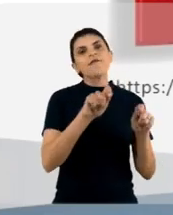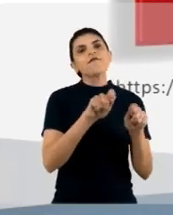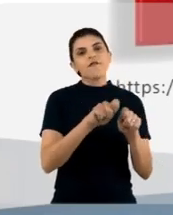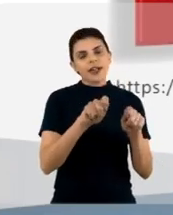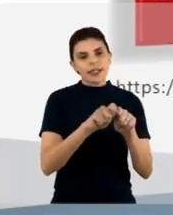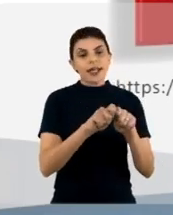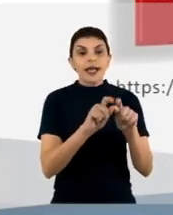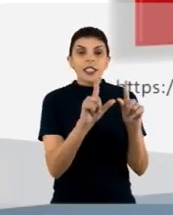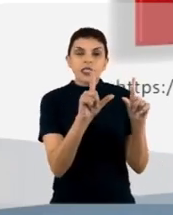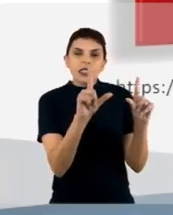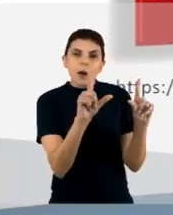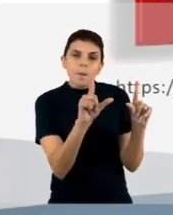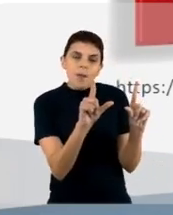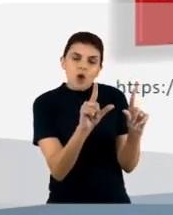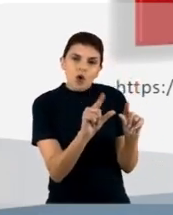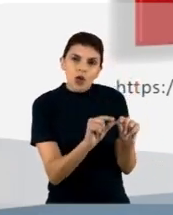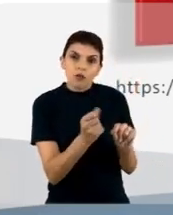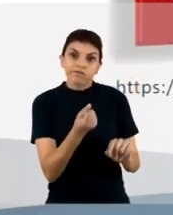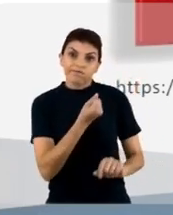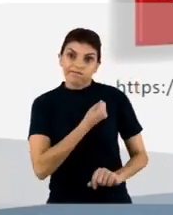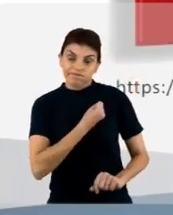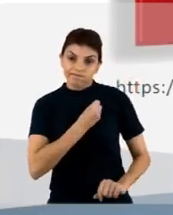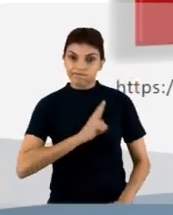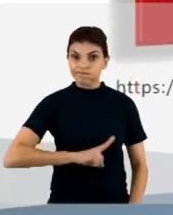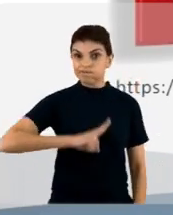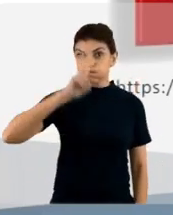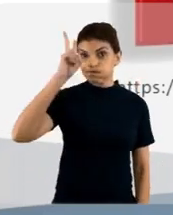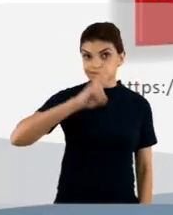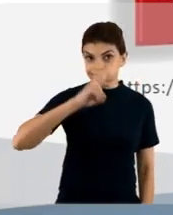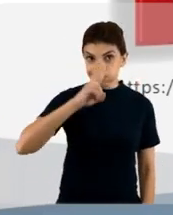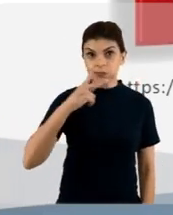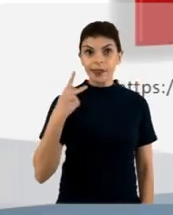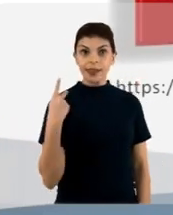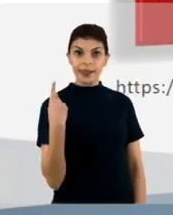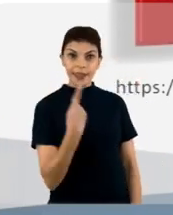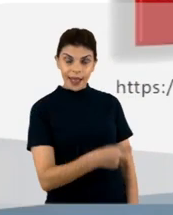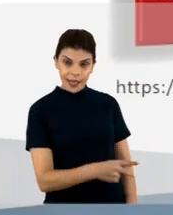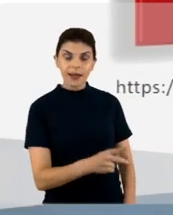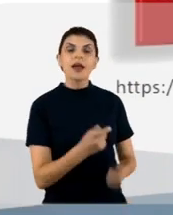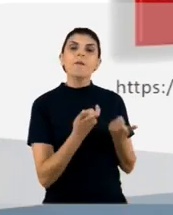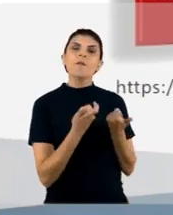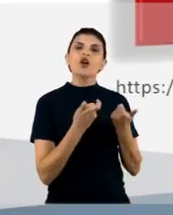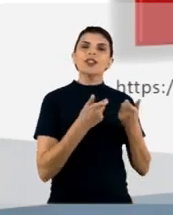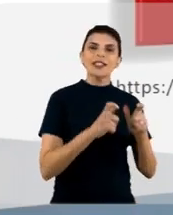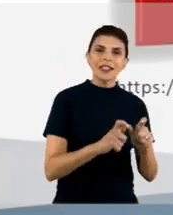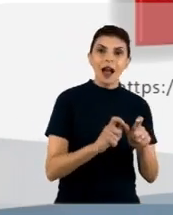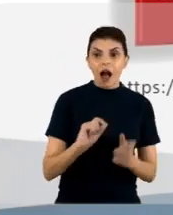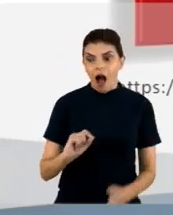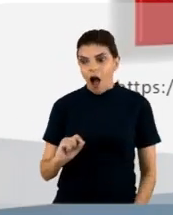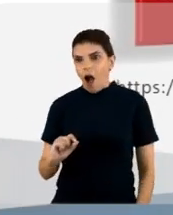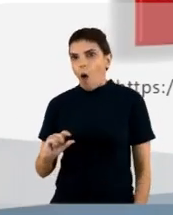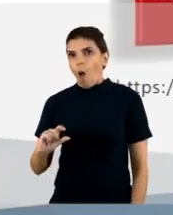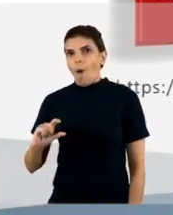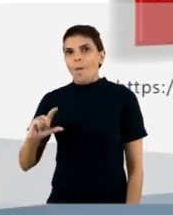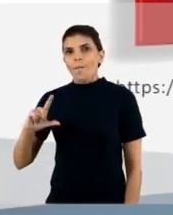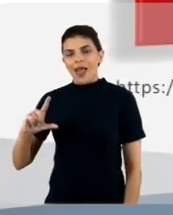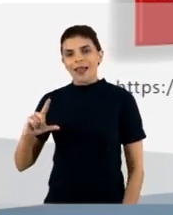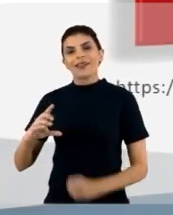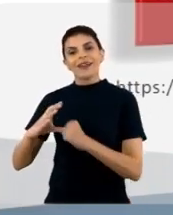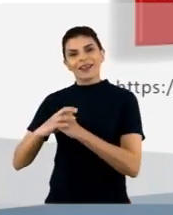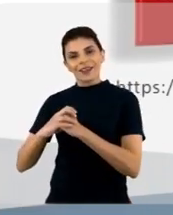diminuindo a potencial imunogenicidade desses anticorpos e vamos aumentando o